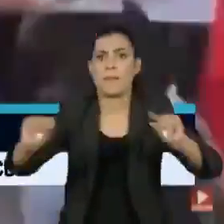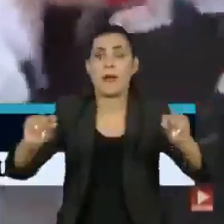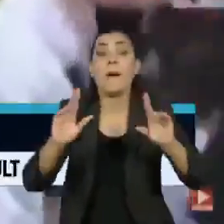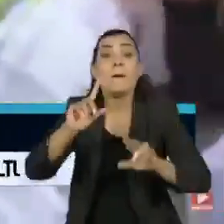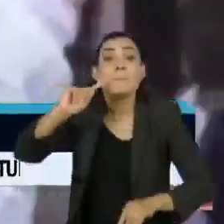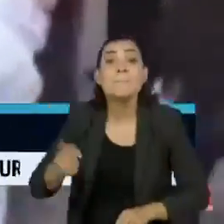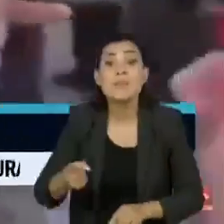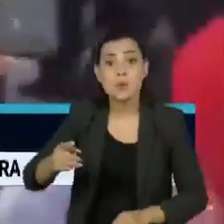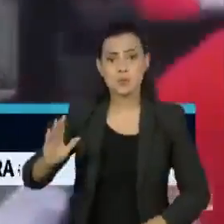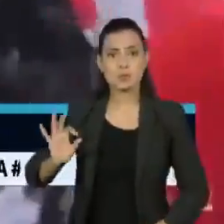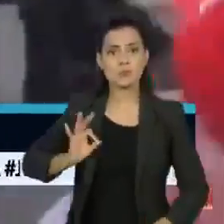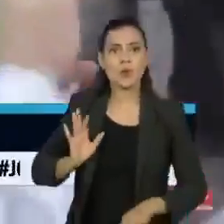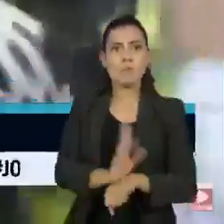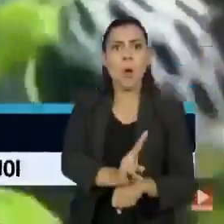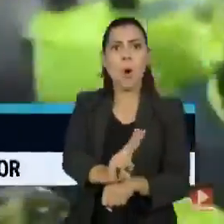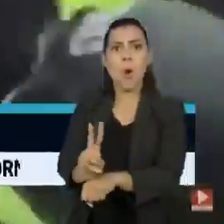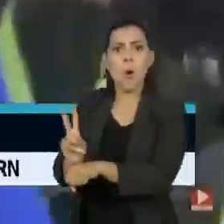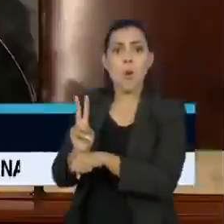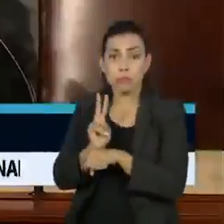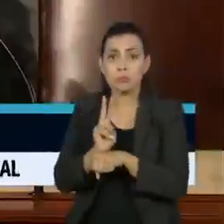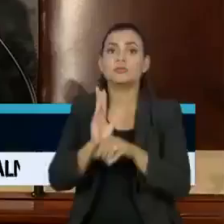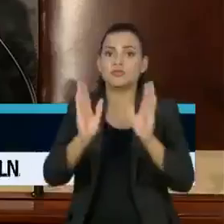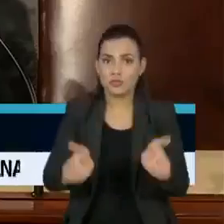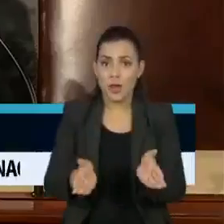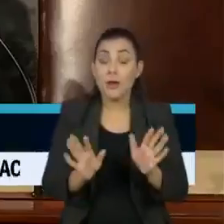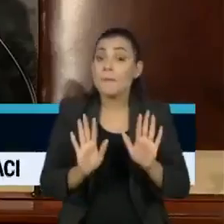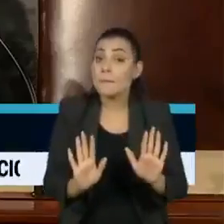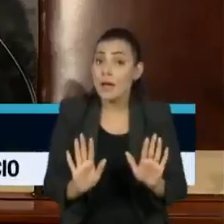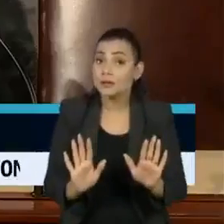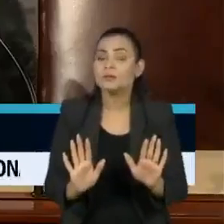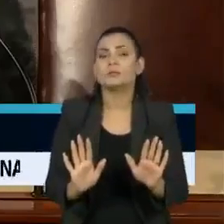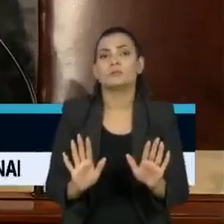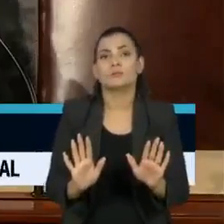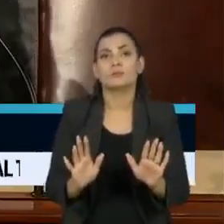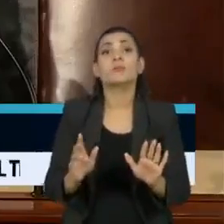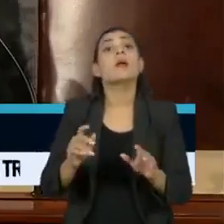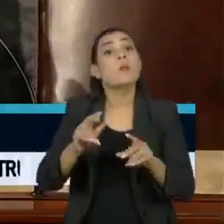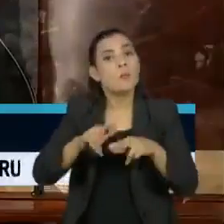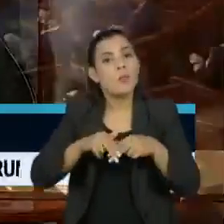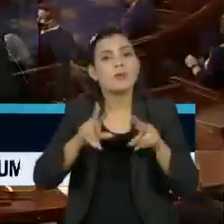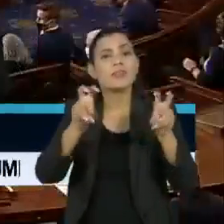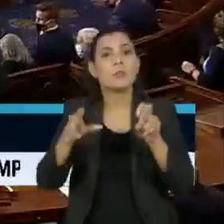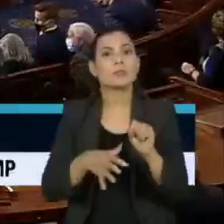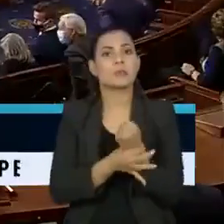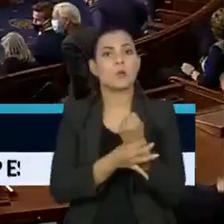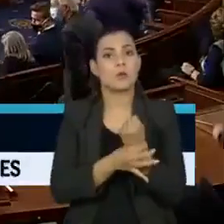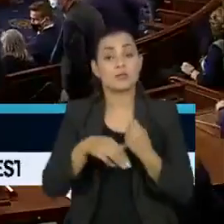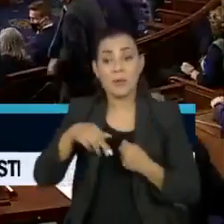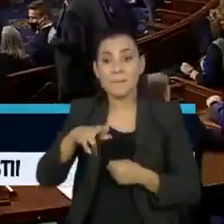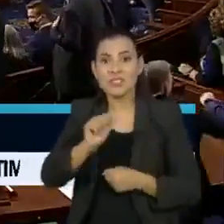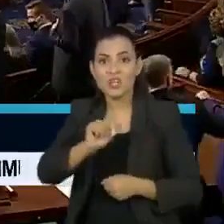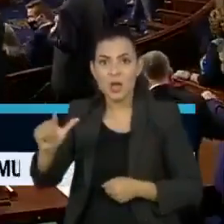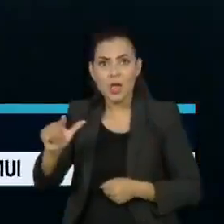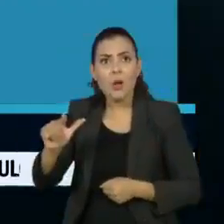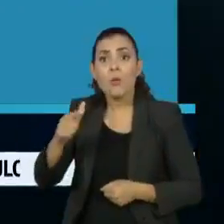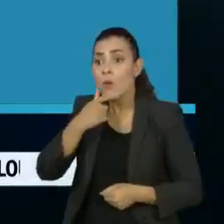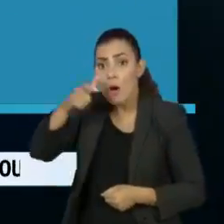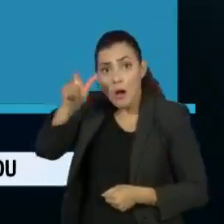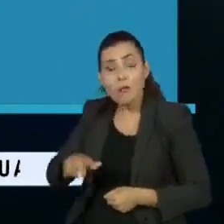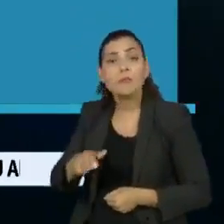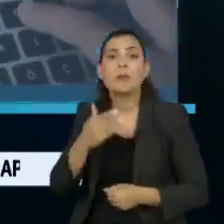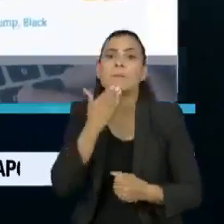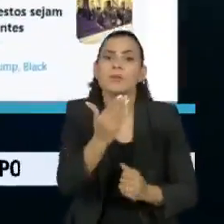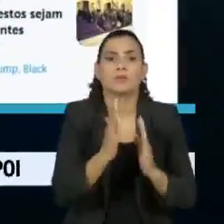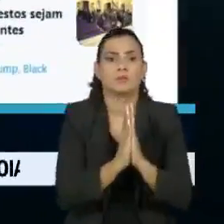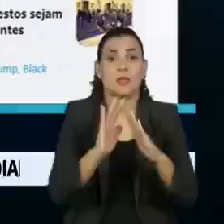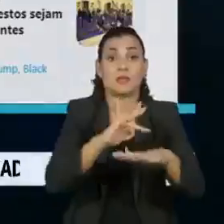homens da Guarda Nacional para a capital. Depois de retirado do Capitólio por questões de segurança, Mike Pence fez o apelo em sua rede